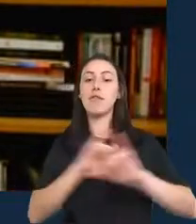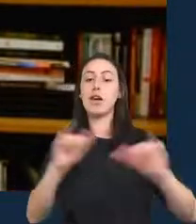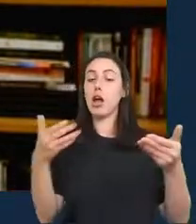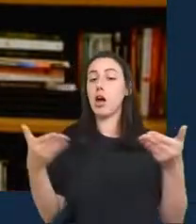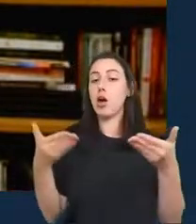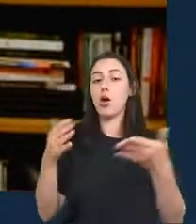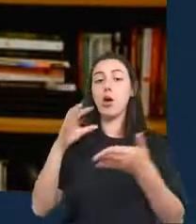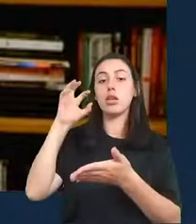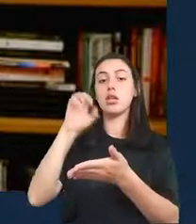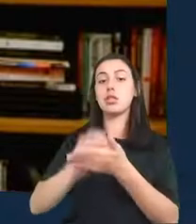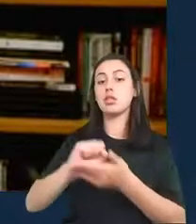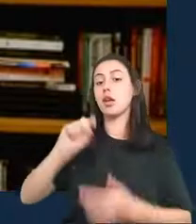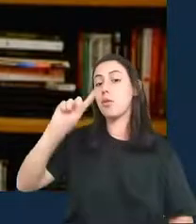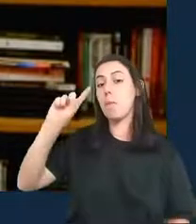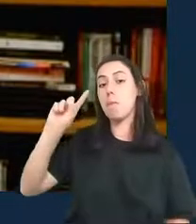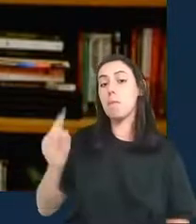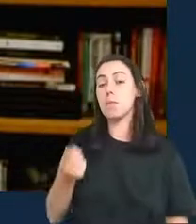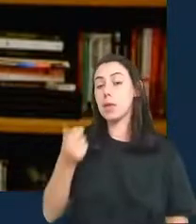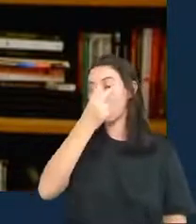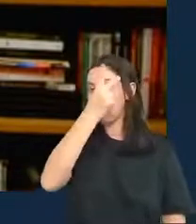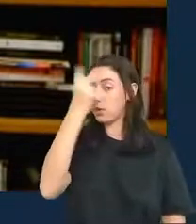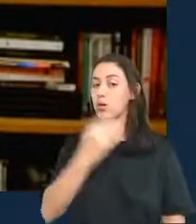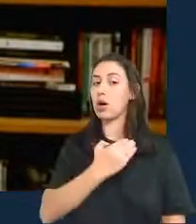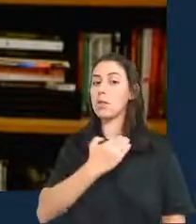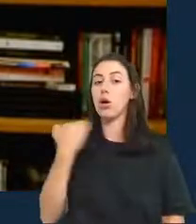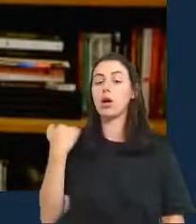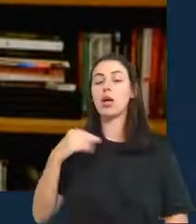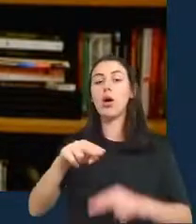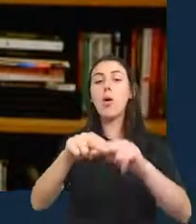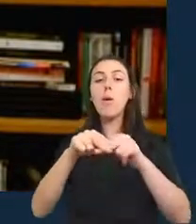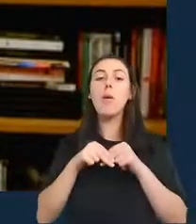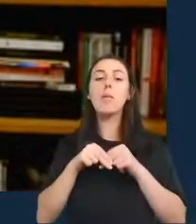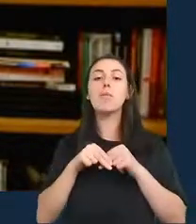mil mortes por Covid-19 no nosso país e o Johns Hopkins